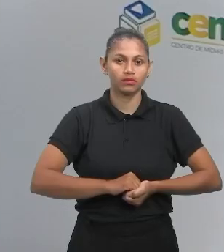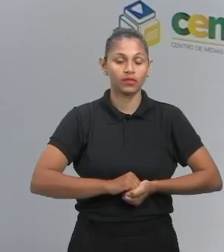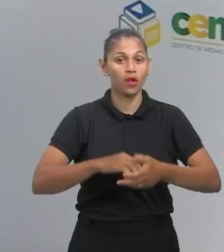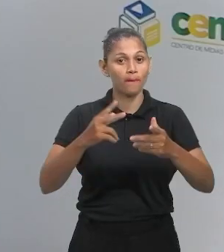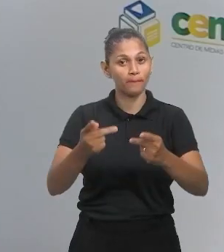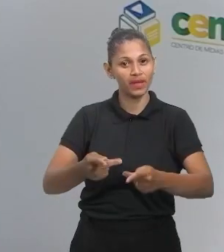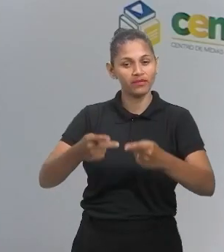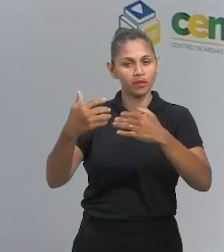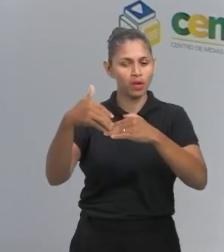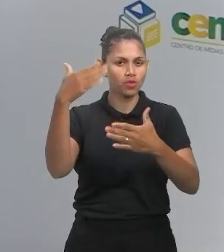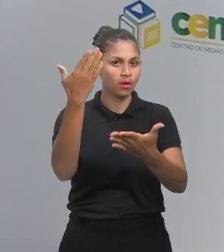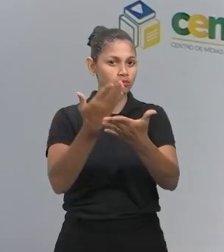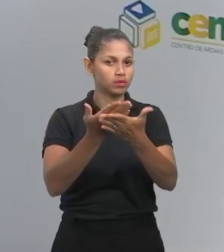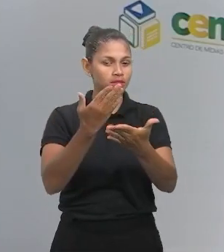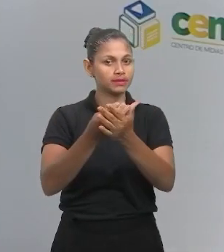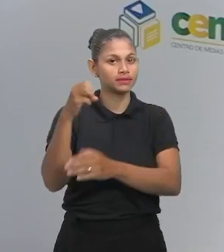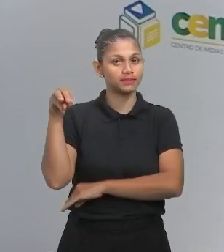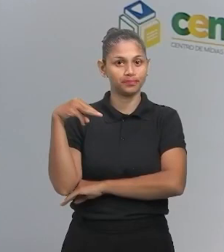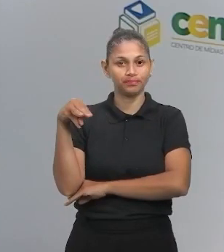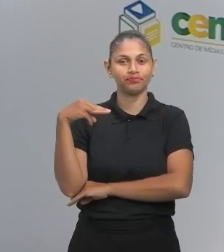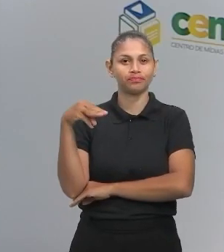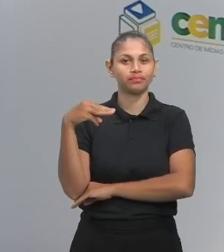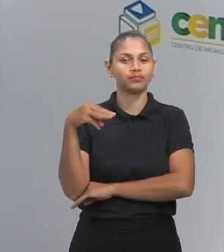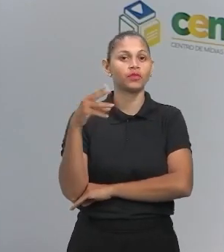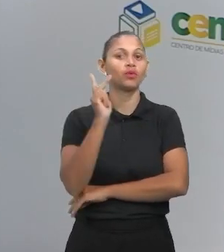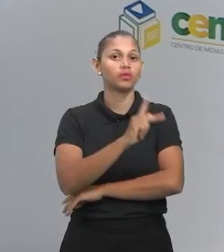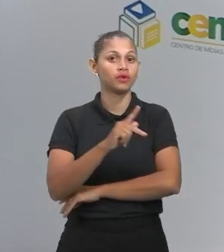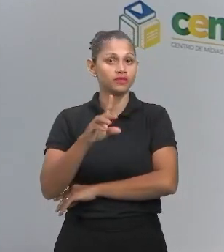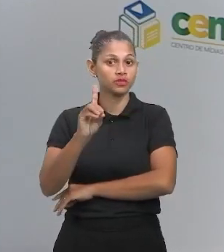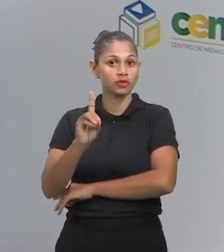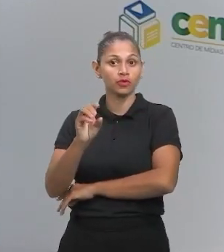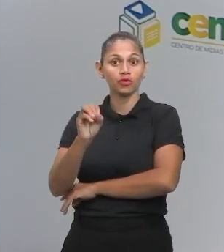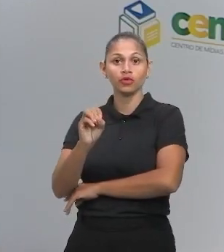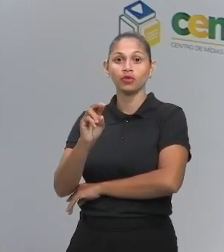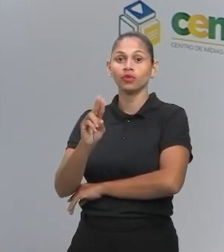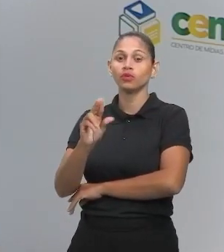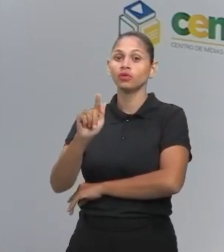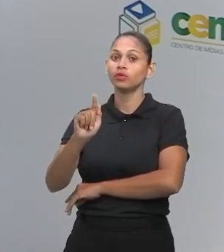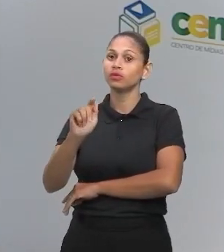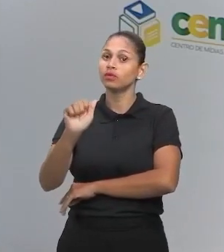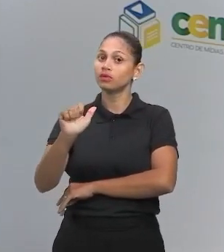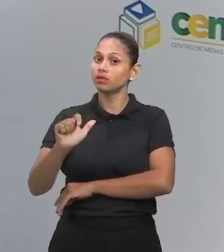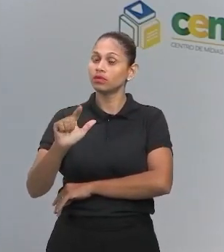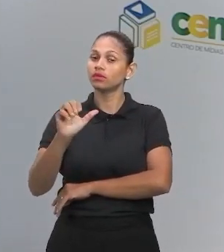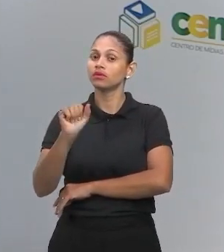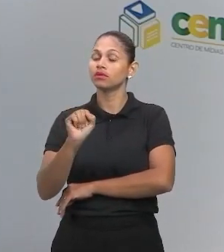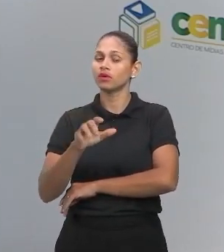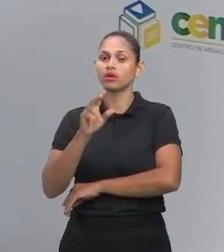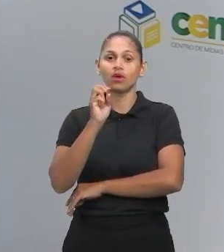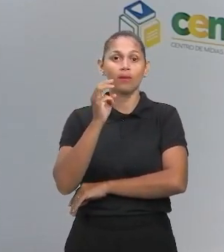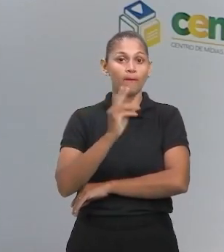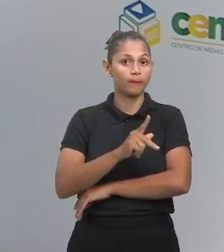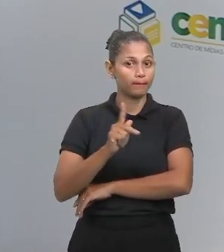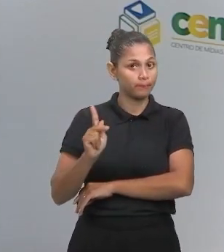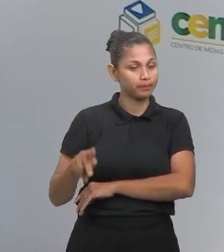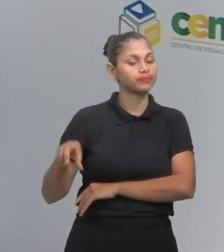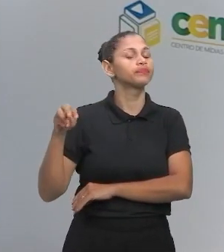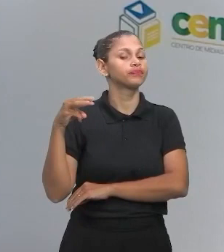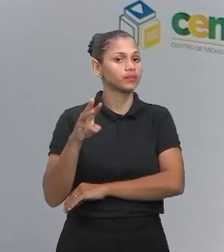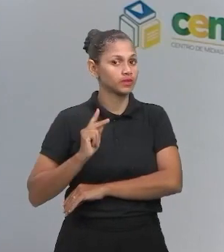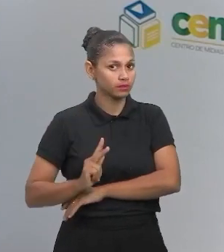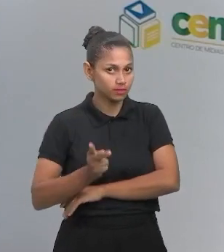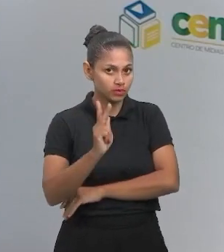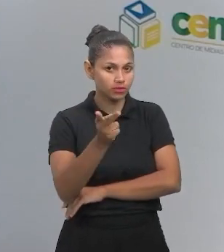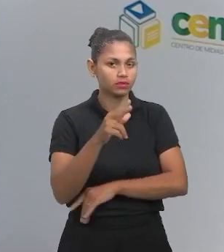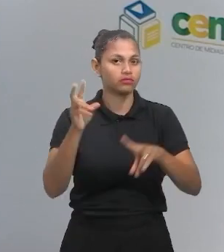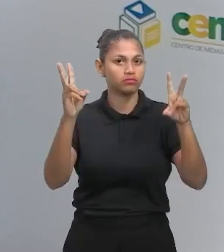Seja bem-vindo a mais uma aula de Matemática. Sou o professor Douglas, professor de Matemática, e na aula de hoje vamos dar continuidade falando